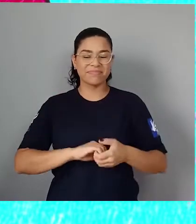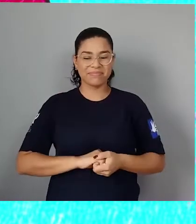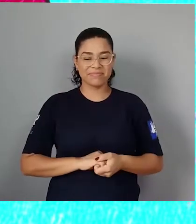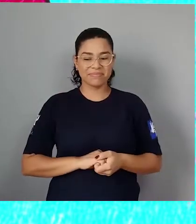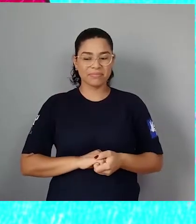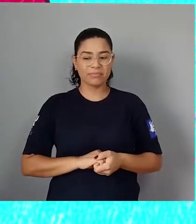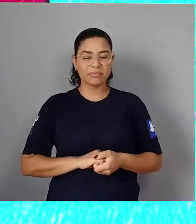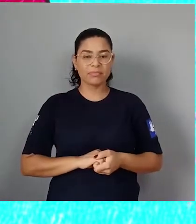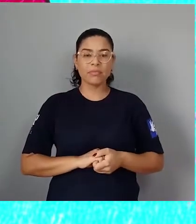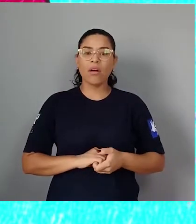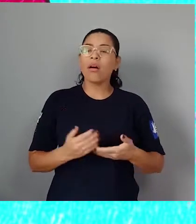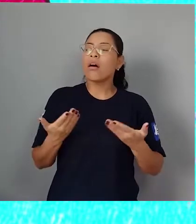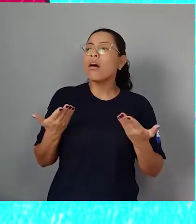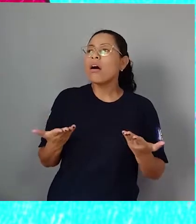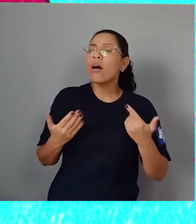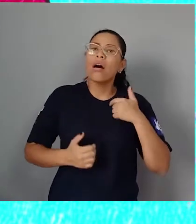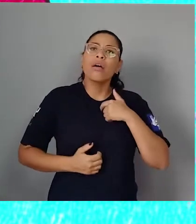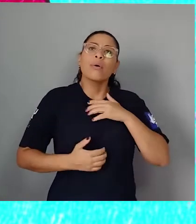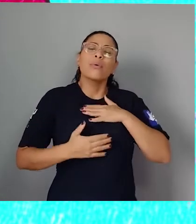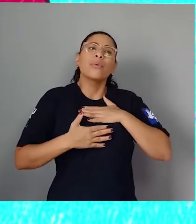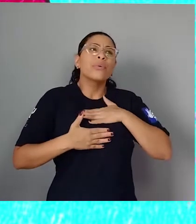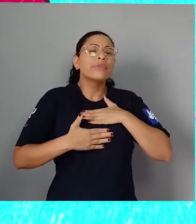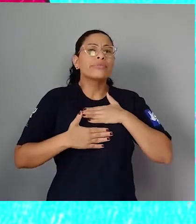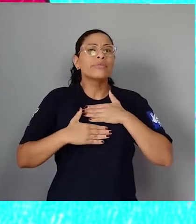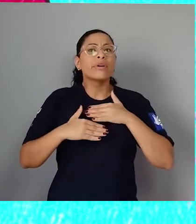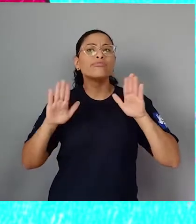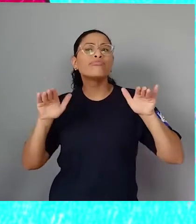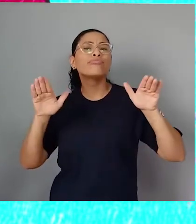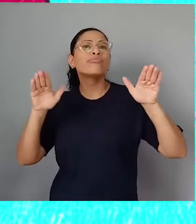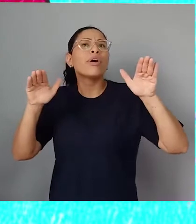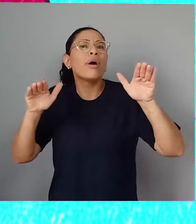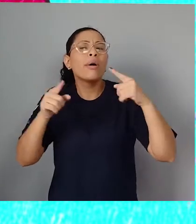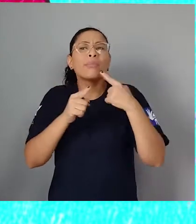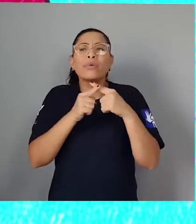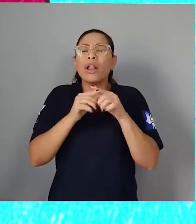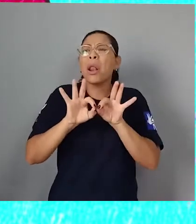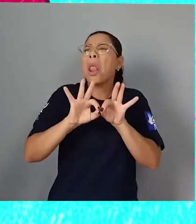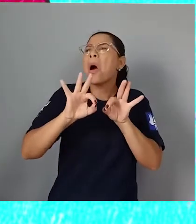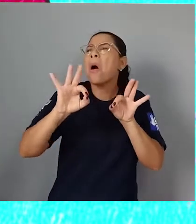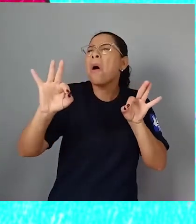Como eu gostaria de voar nessas horas Tudo aqui é tão longe